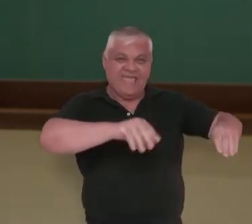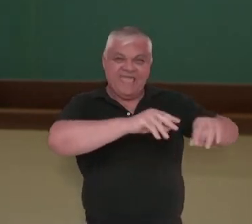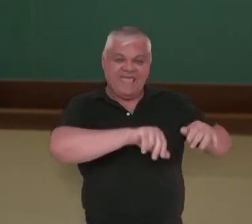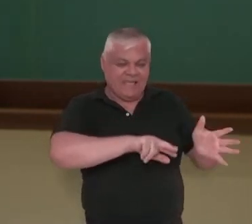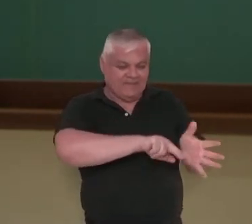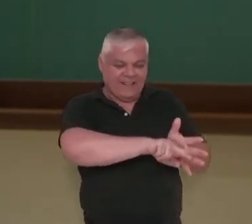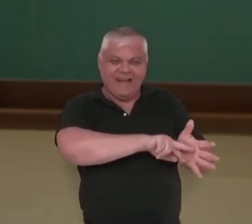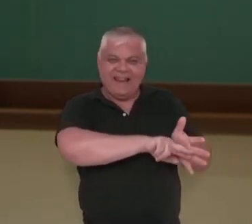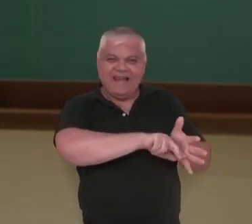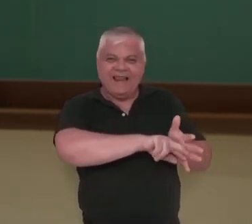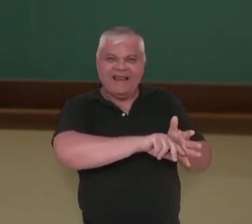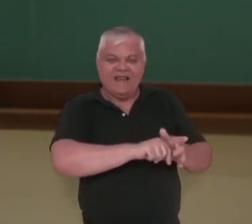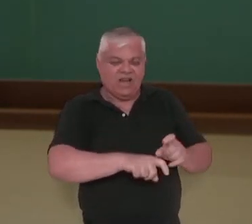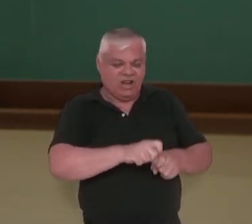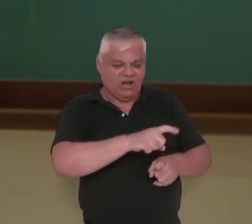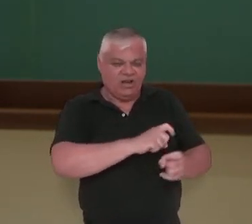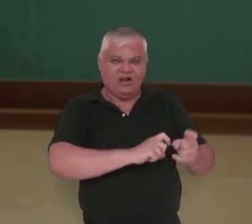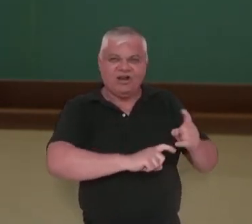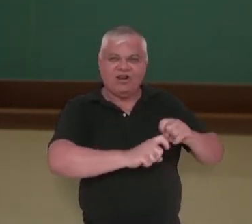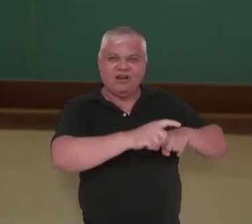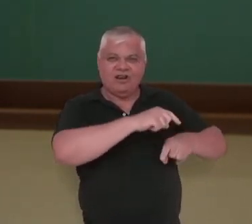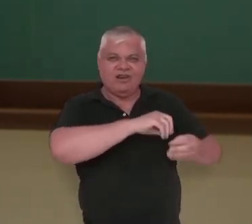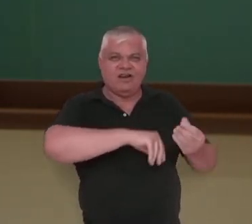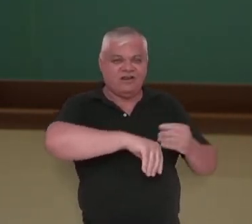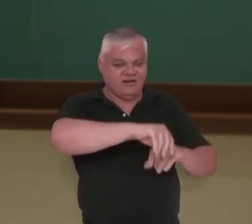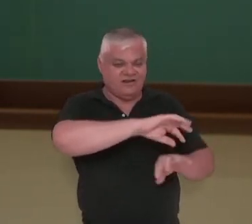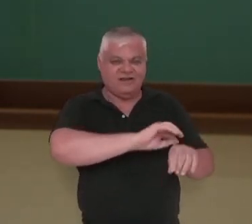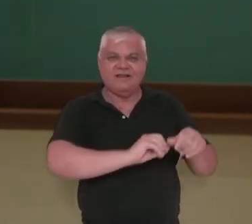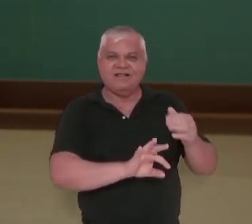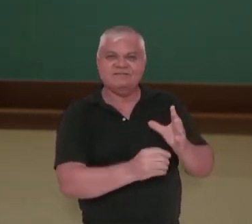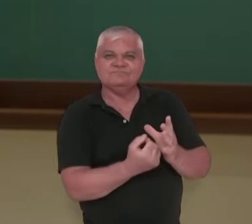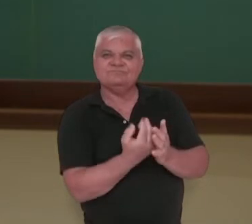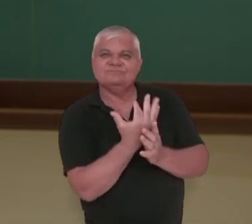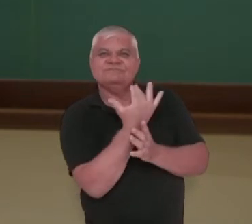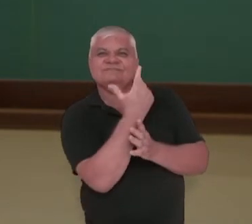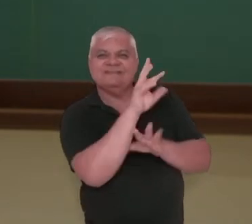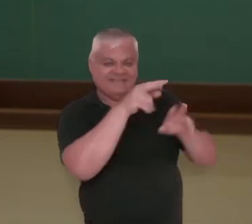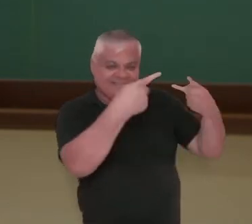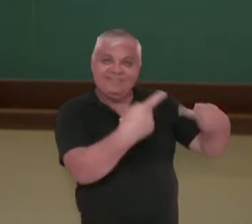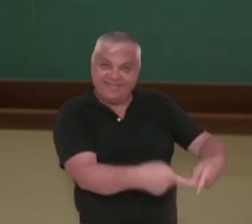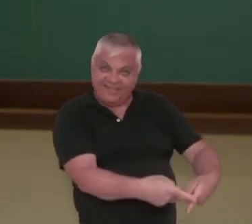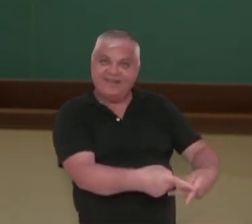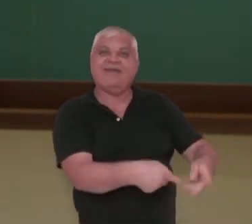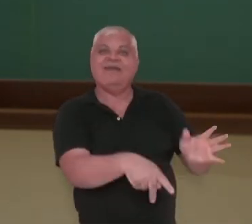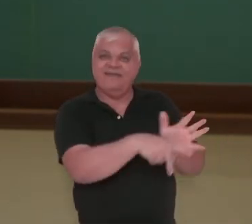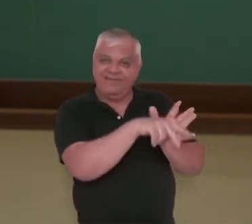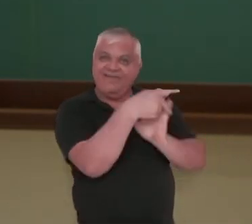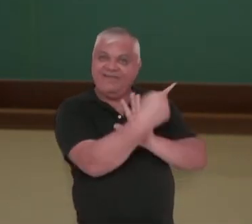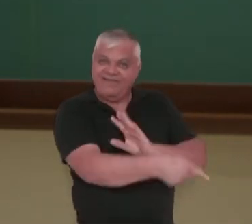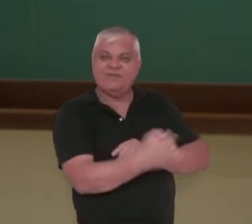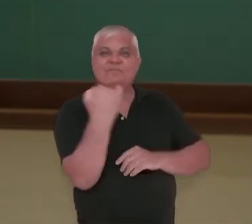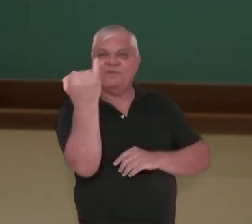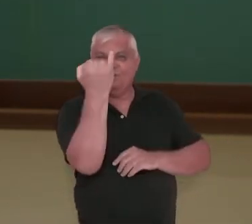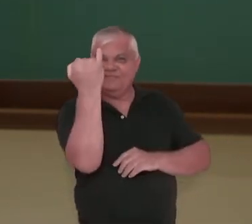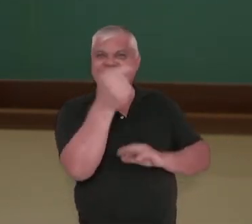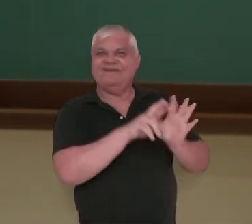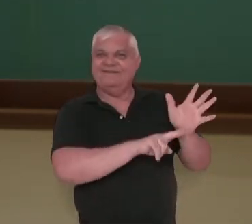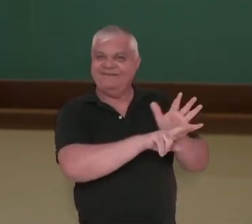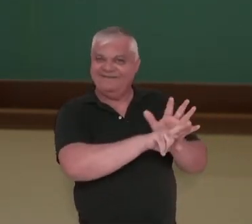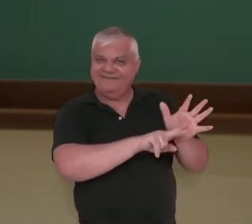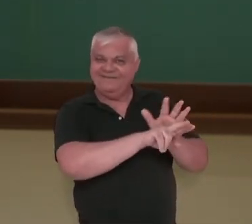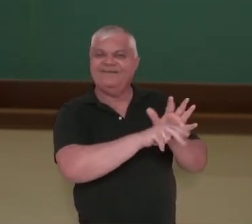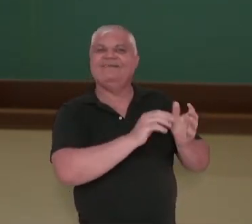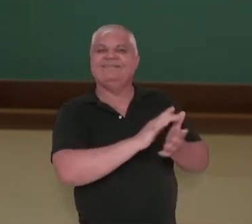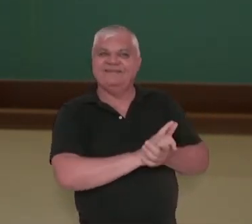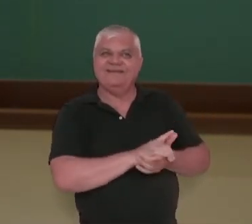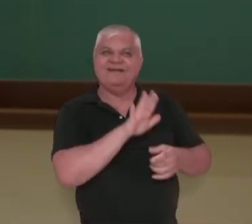decompositoras, aquelas que transformam a matéria orgânica ali no ambiente. Elas também são muito importantes, indispensáveis